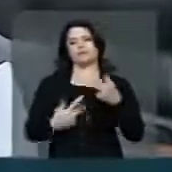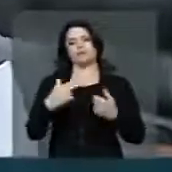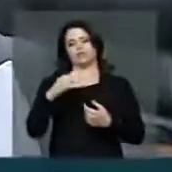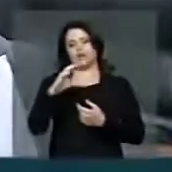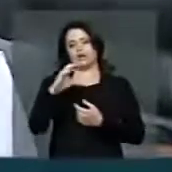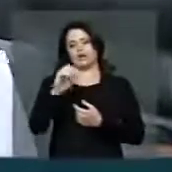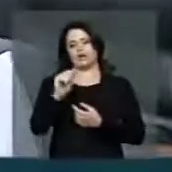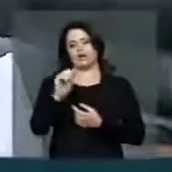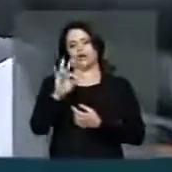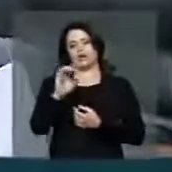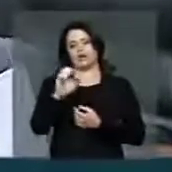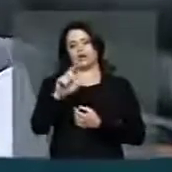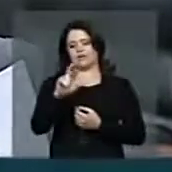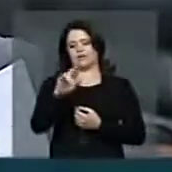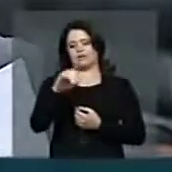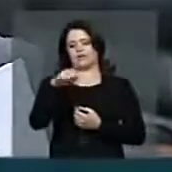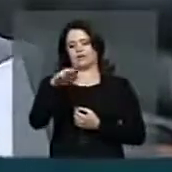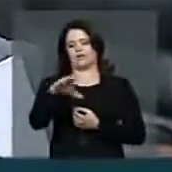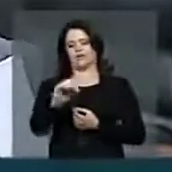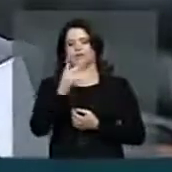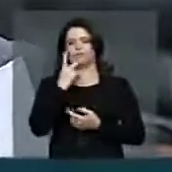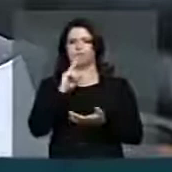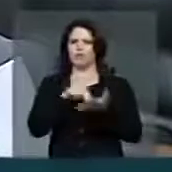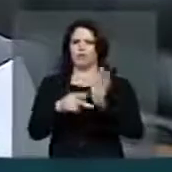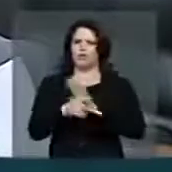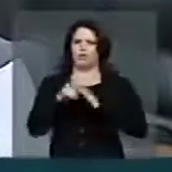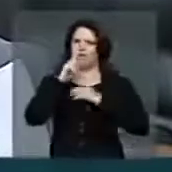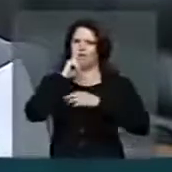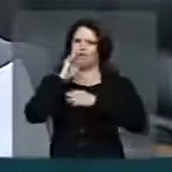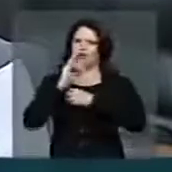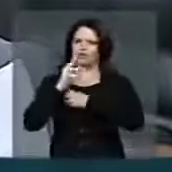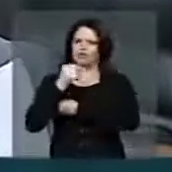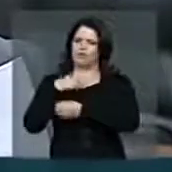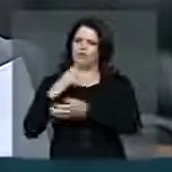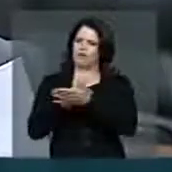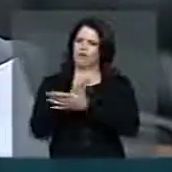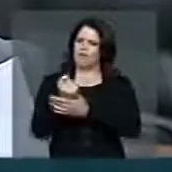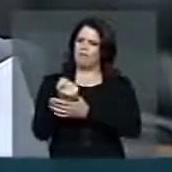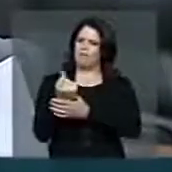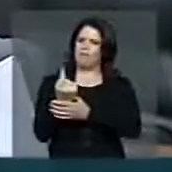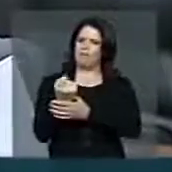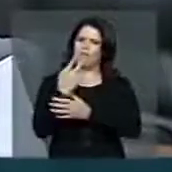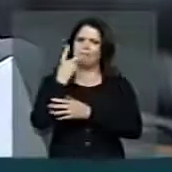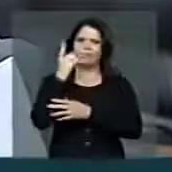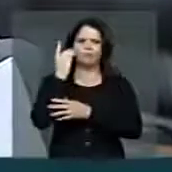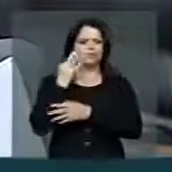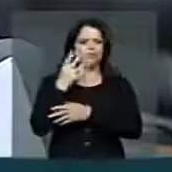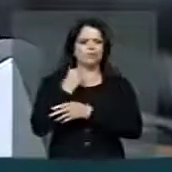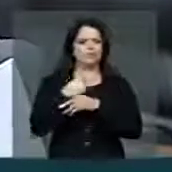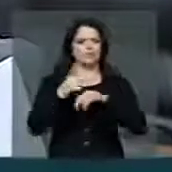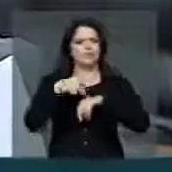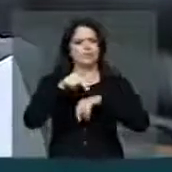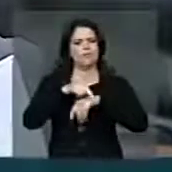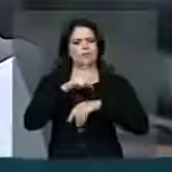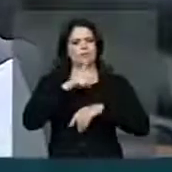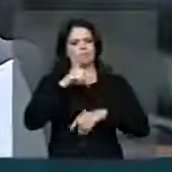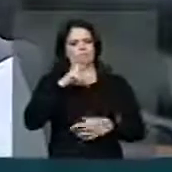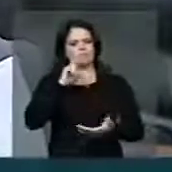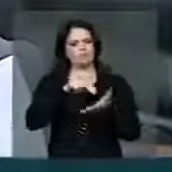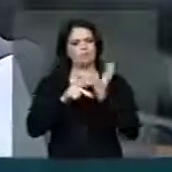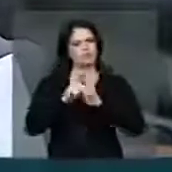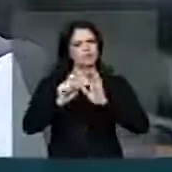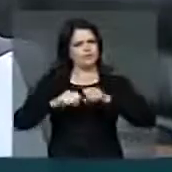e está aqui hoje firme. Olha que são poucos os deputados deste país imenso que tem a